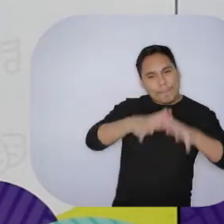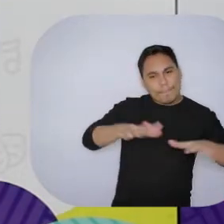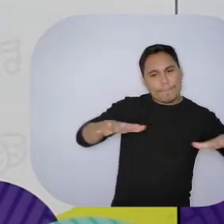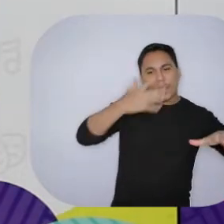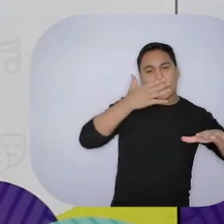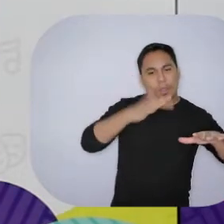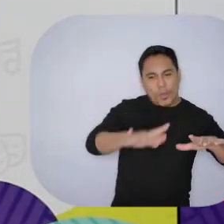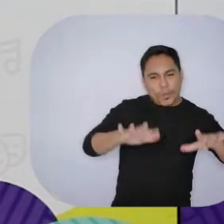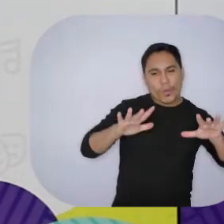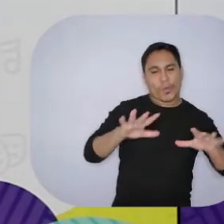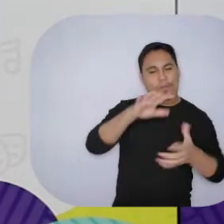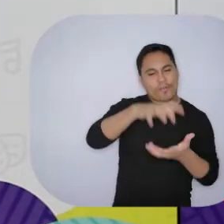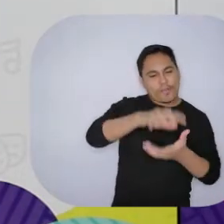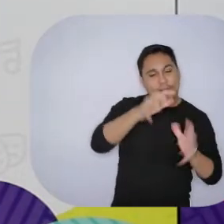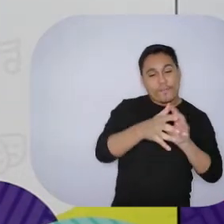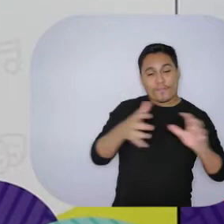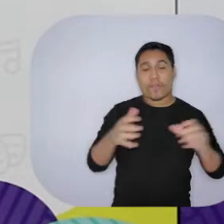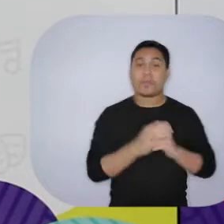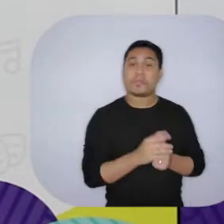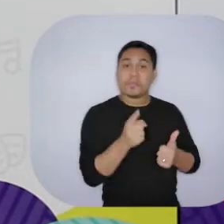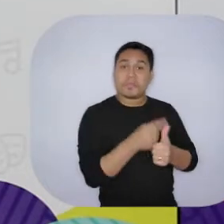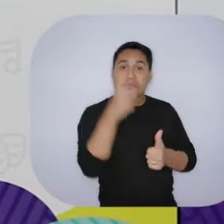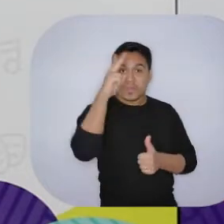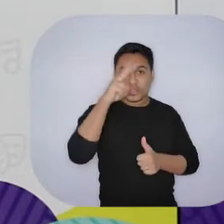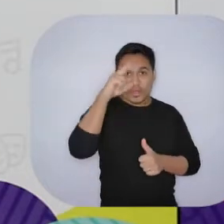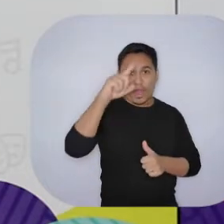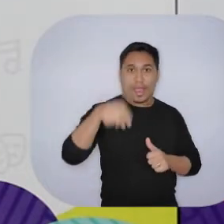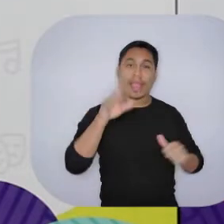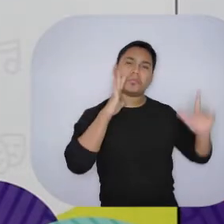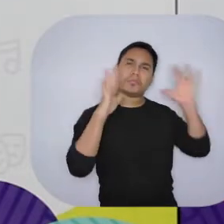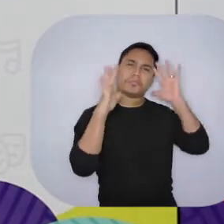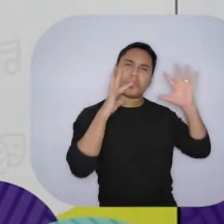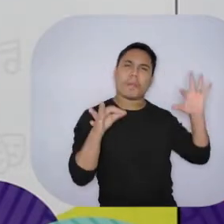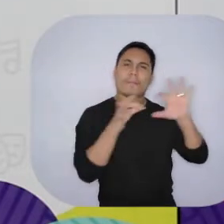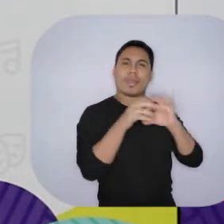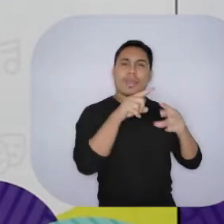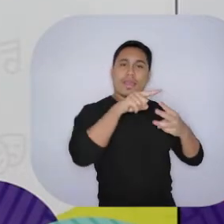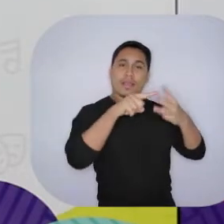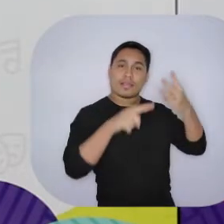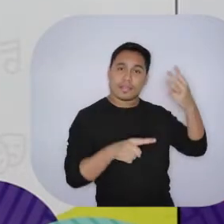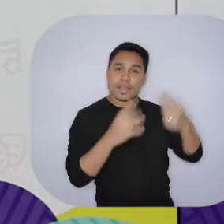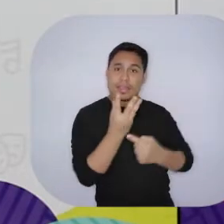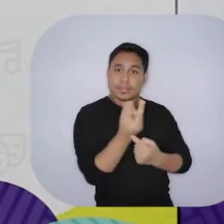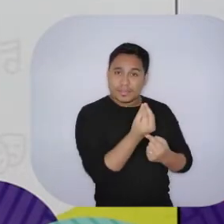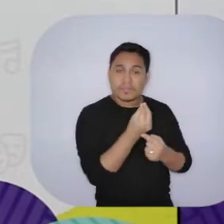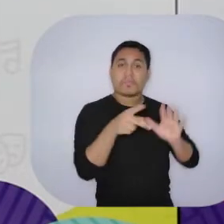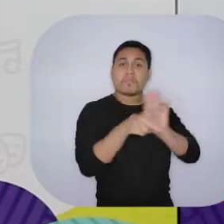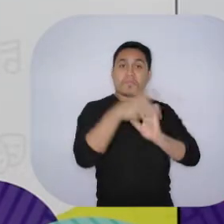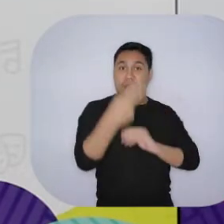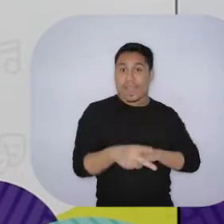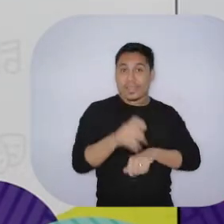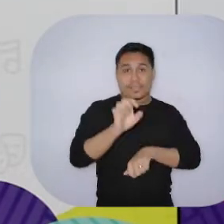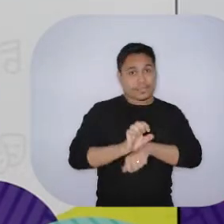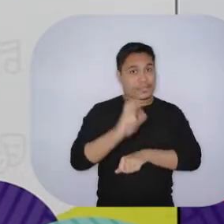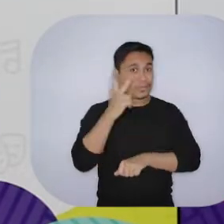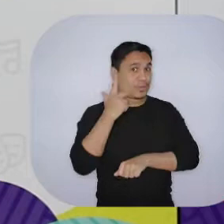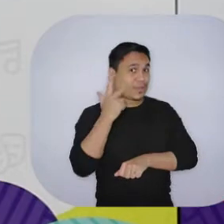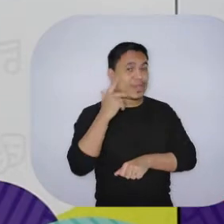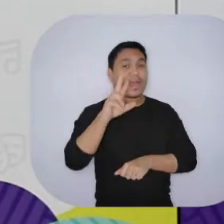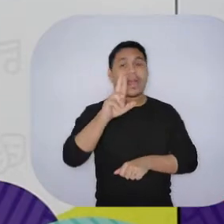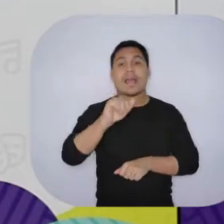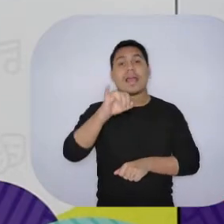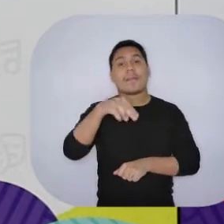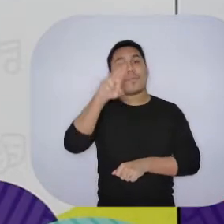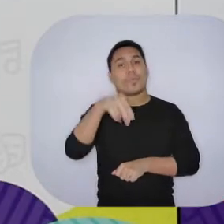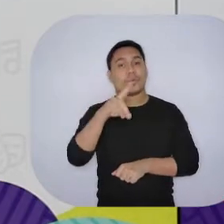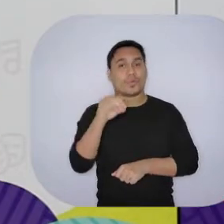Mares, Cores e Formas. A primeira história é fictícia, baseada em três obras do artista plástico cearense